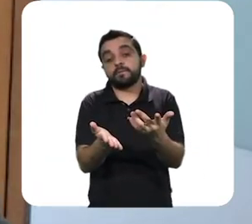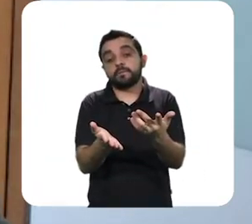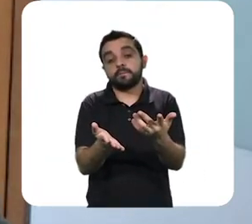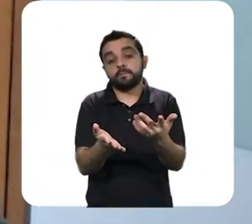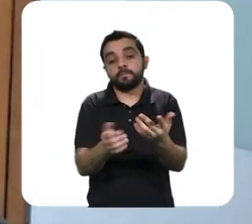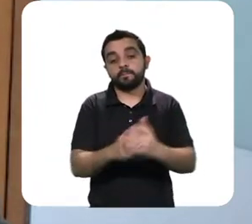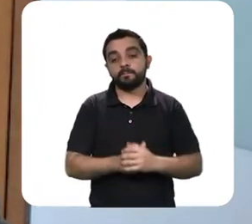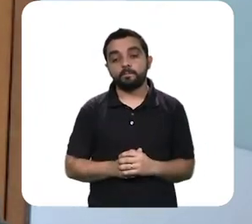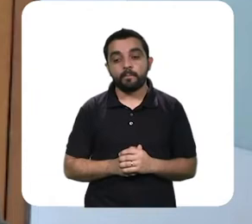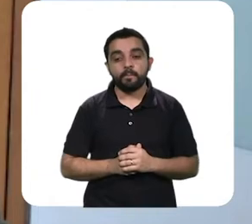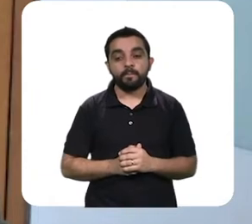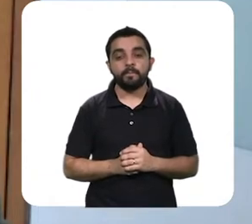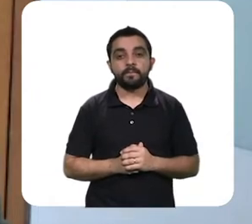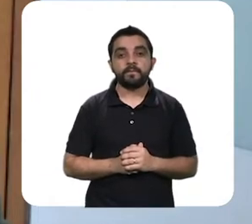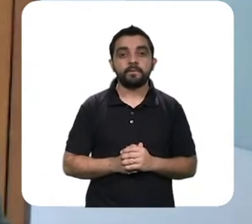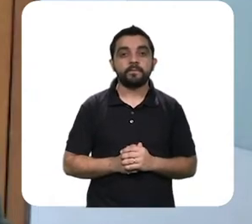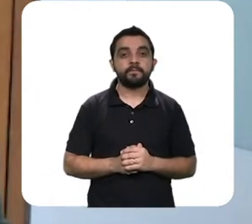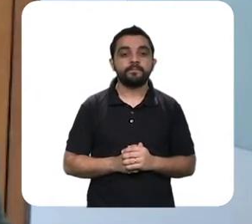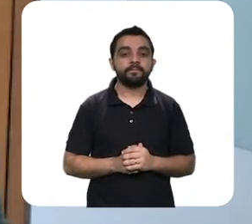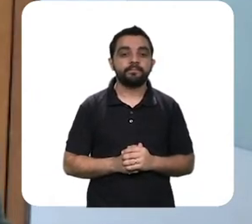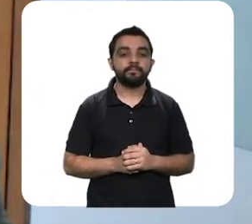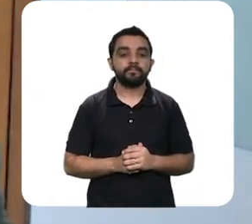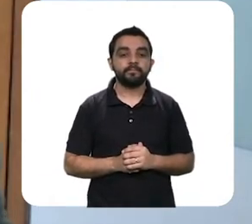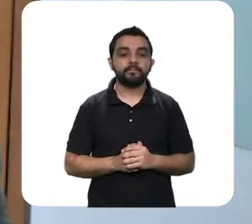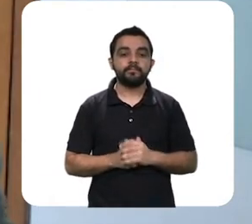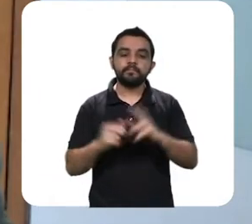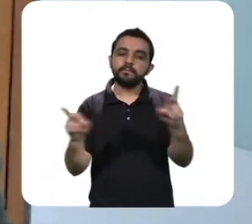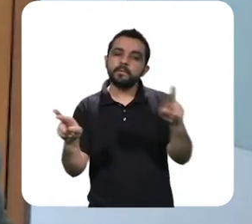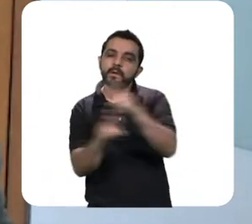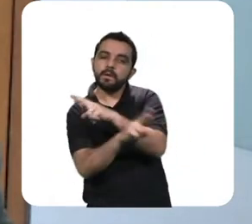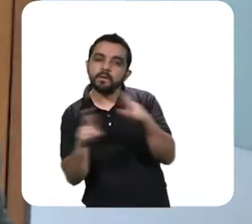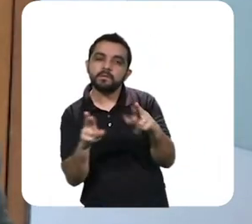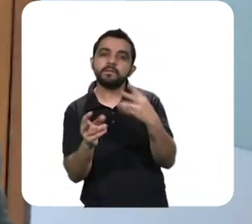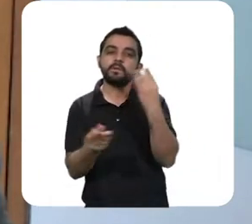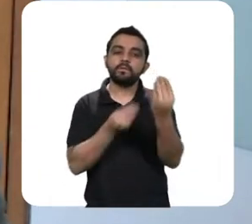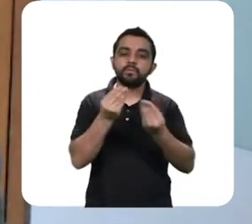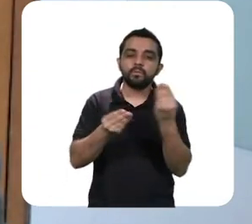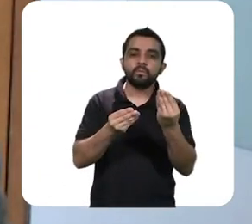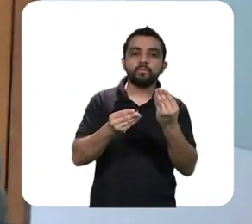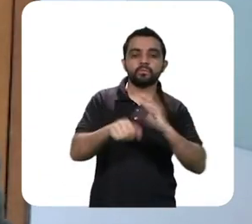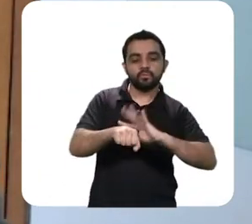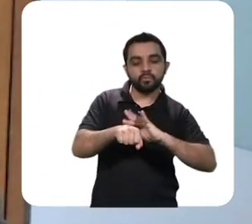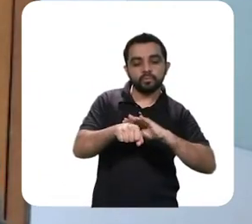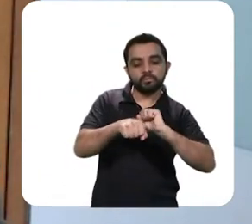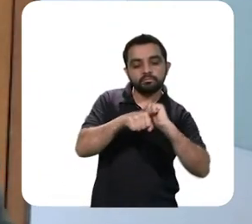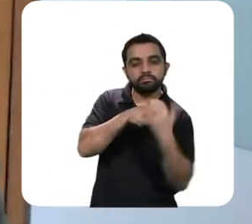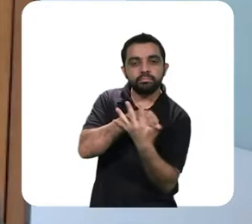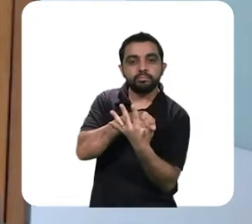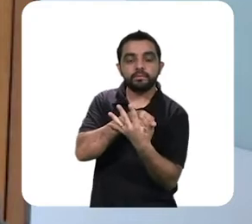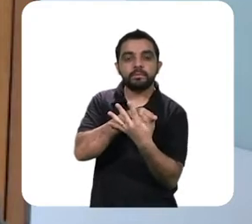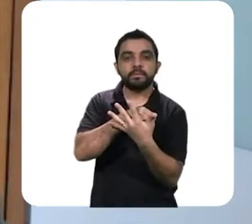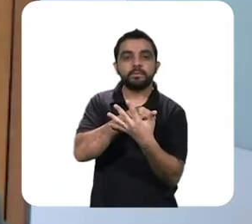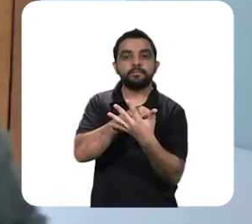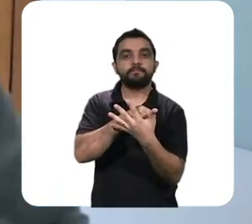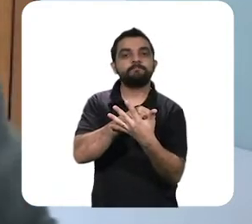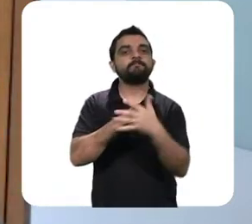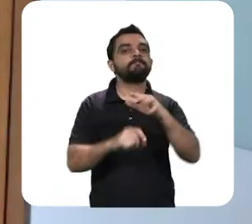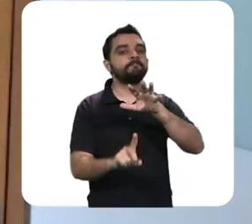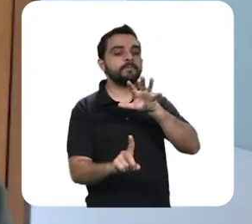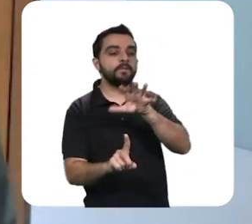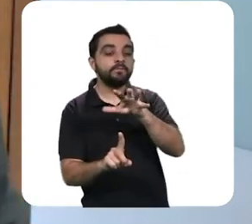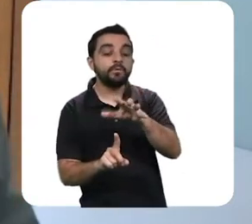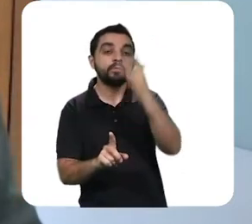De fato, assim, a disseminação do vírus, ela atingiu o fluxo